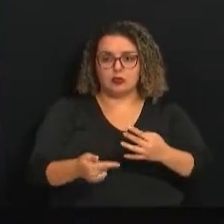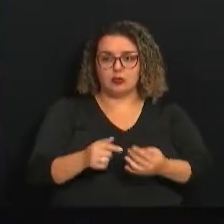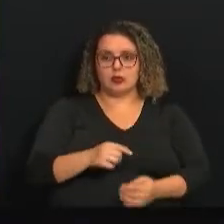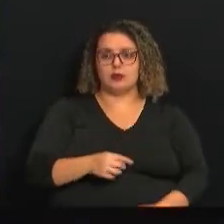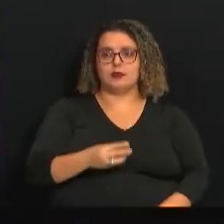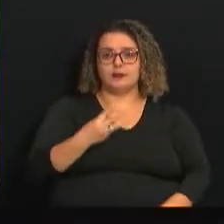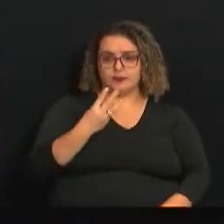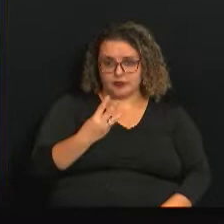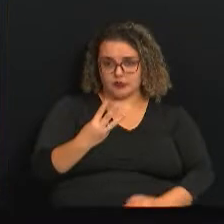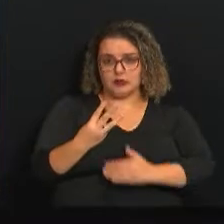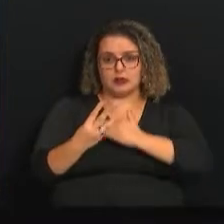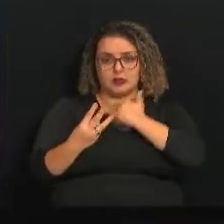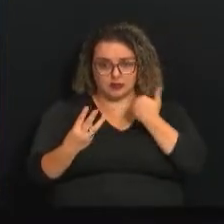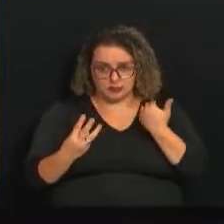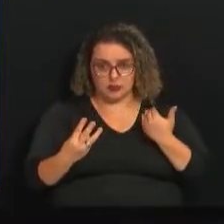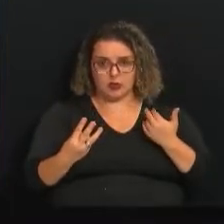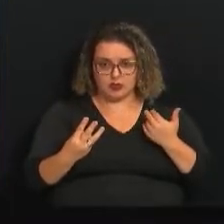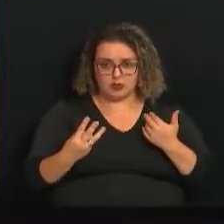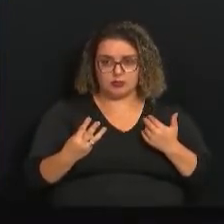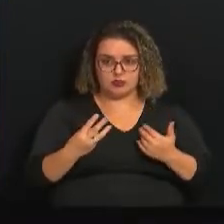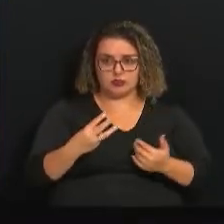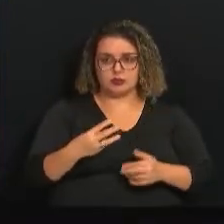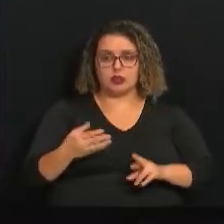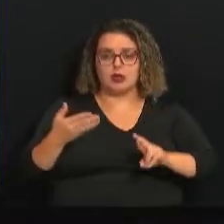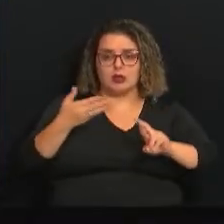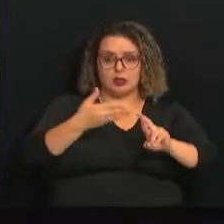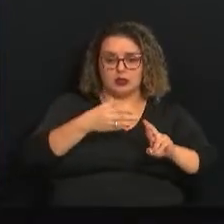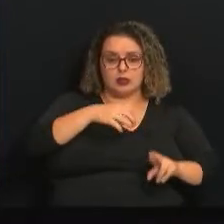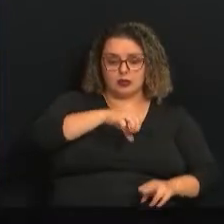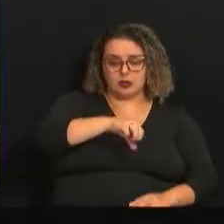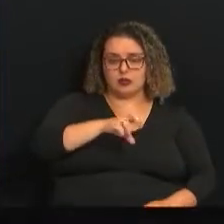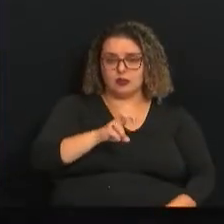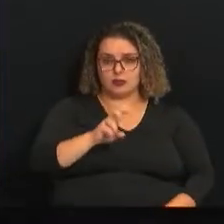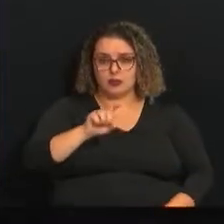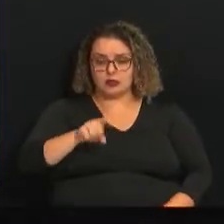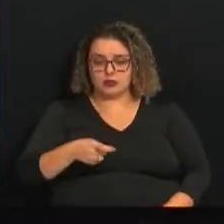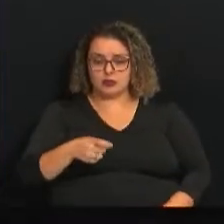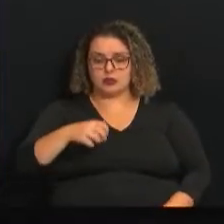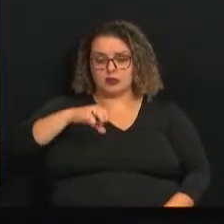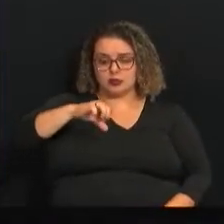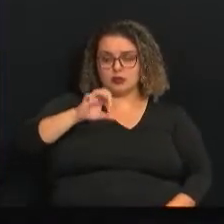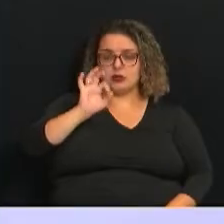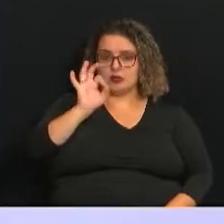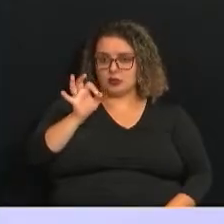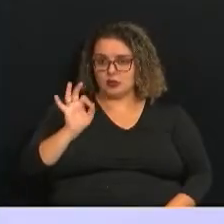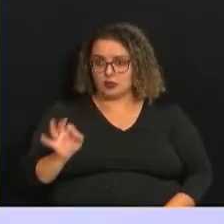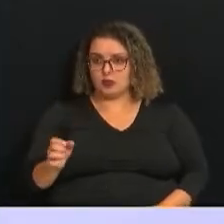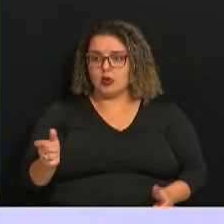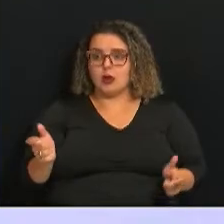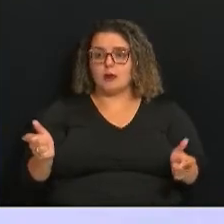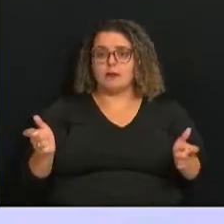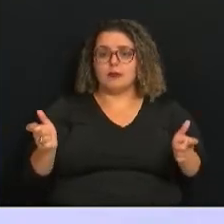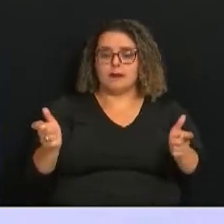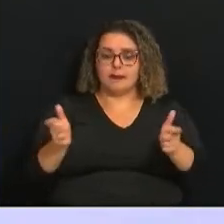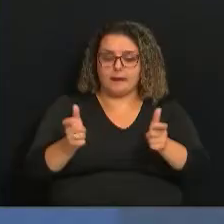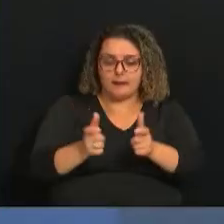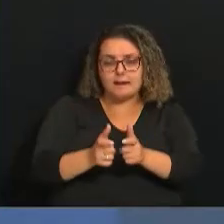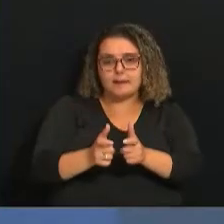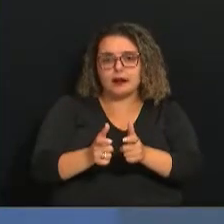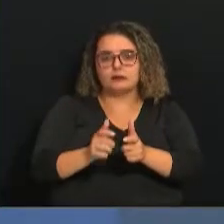óbitos, representando 95,9% de redução de óbitos.